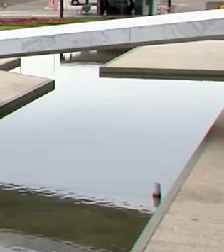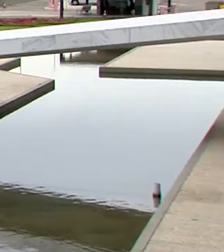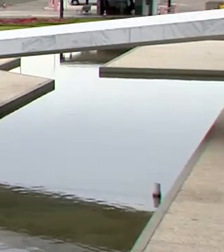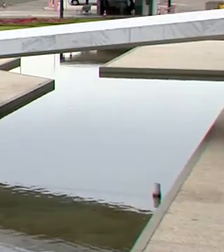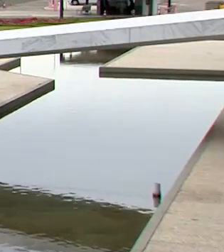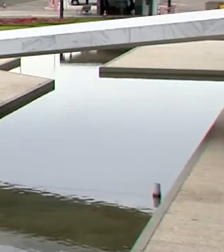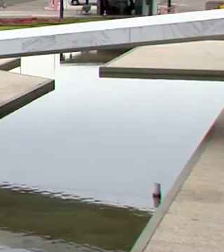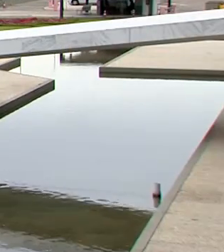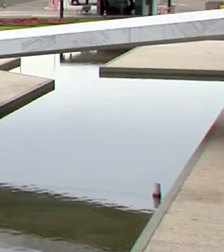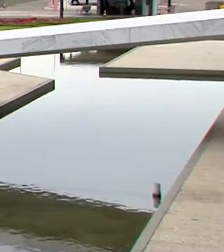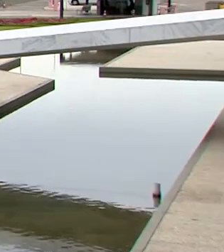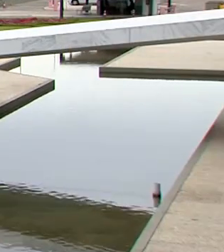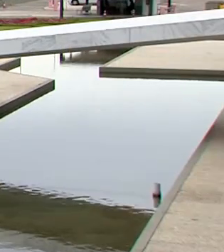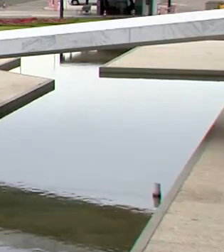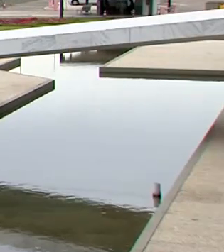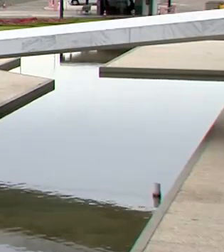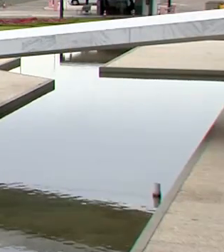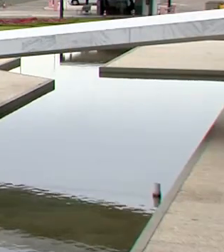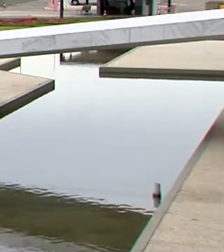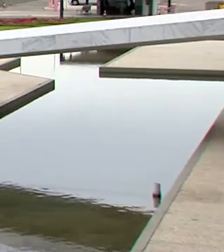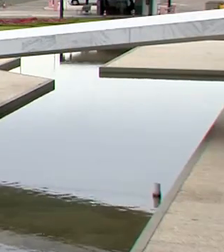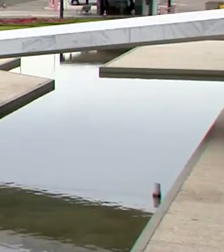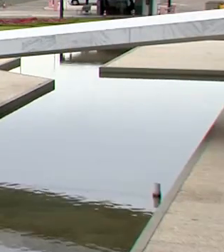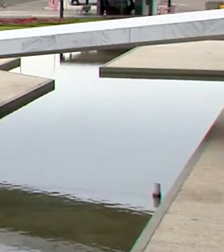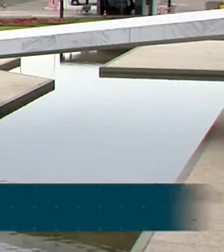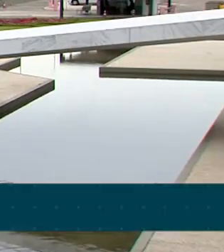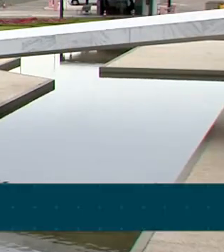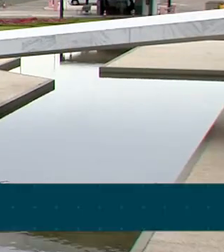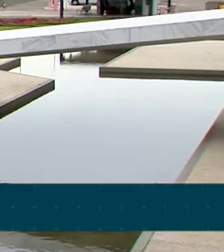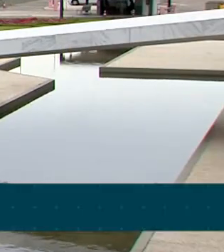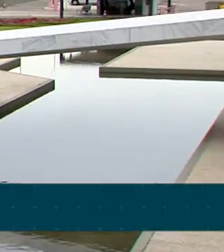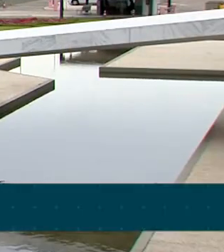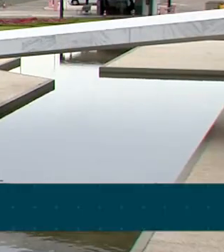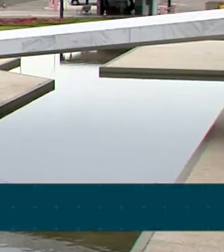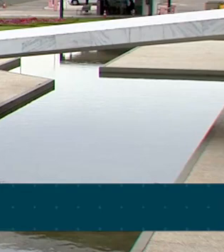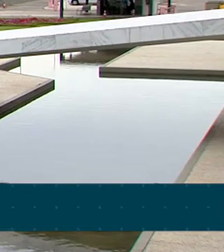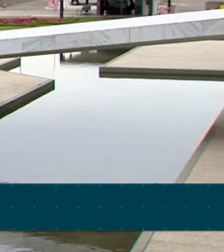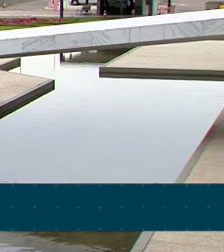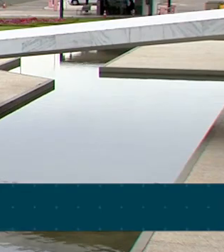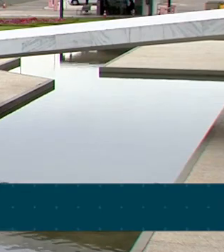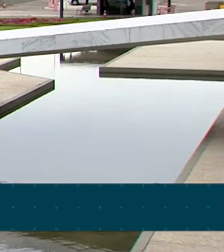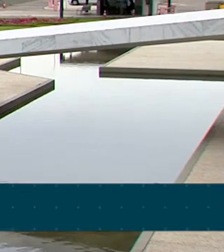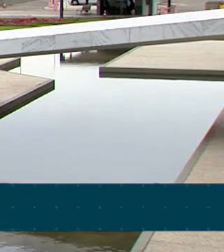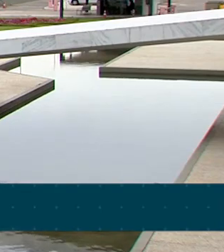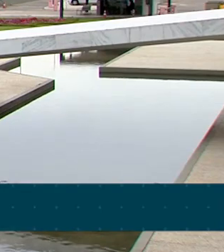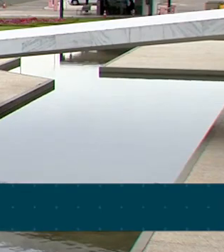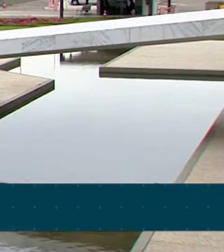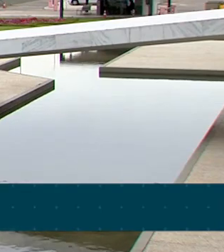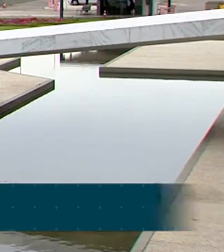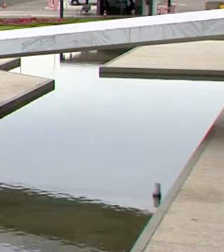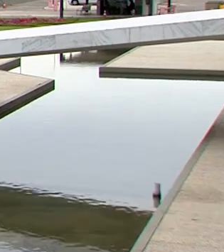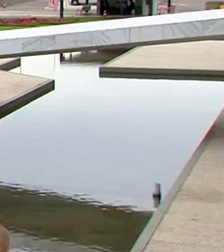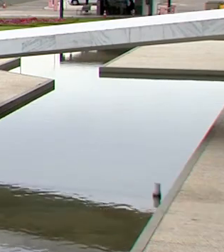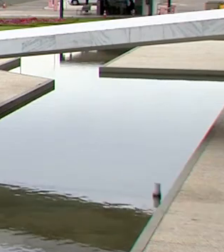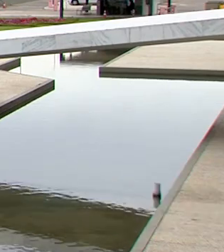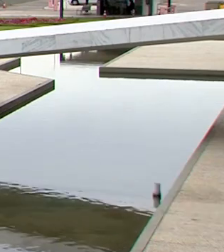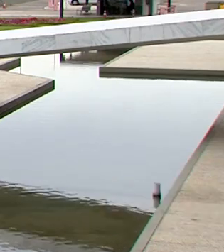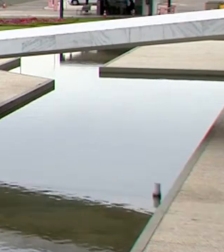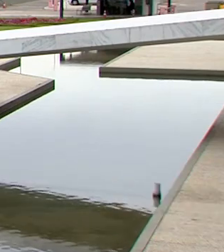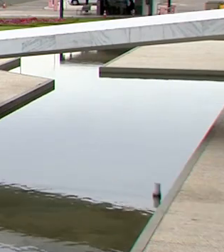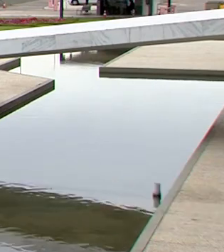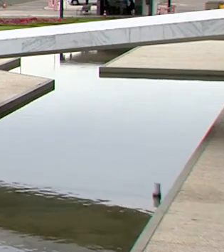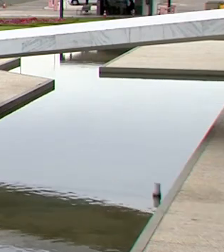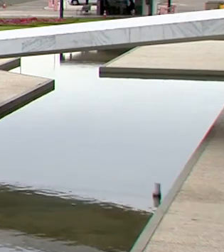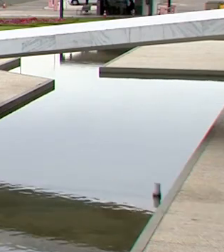forte na Câmara hoje é a reforma da Previdência. Está na pauta de três comissões, com duas audiências públicas, tratando, entre outros